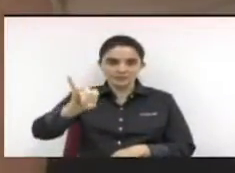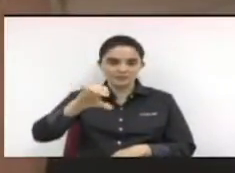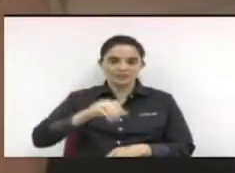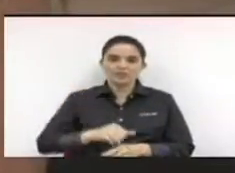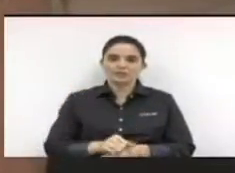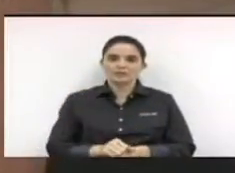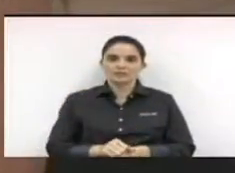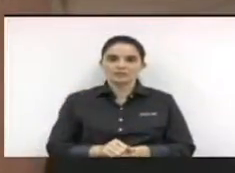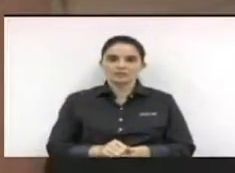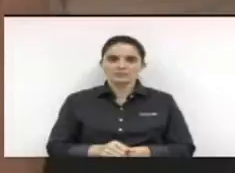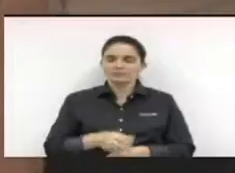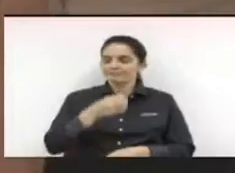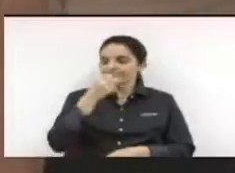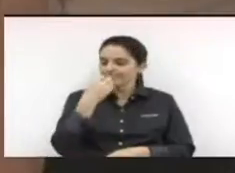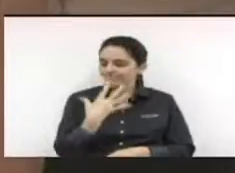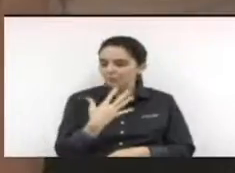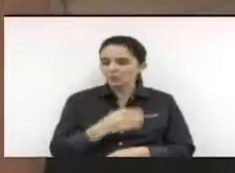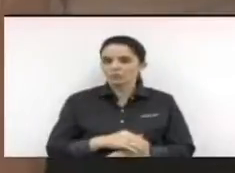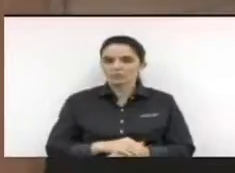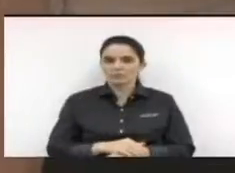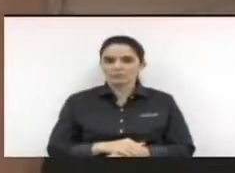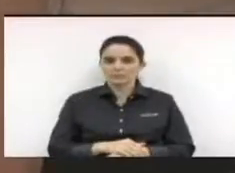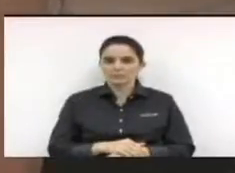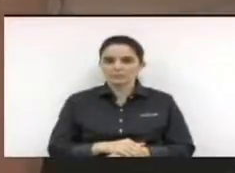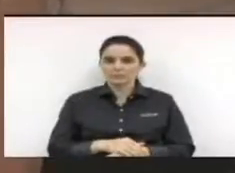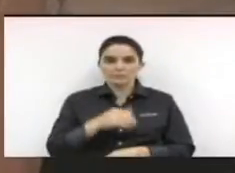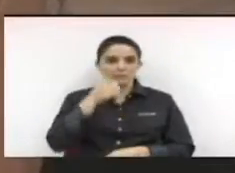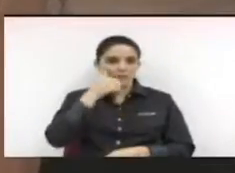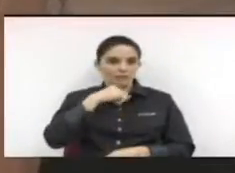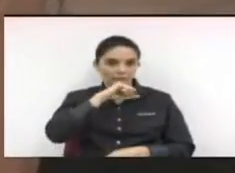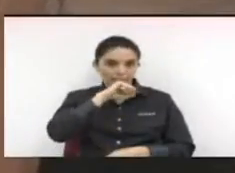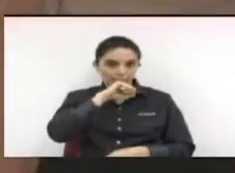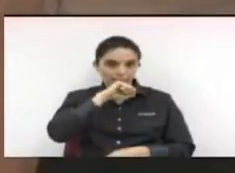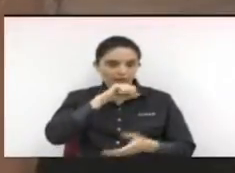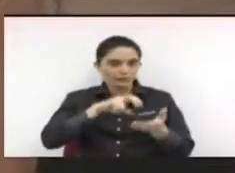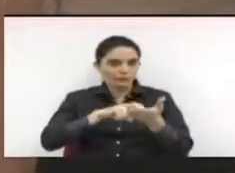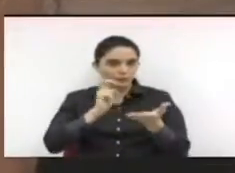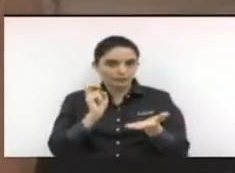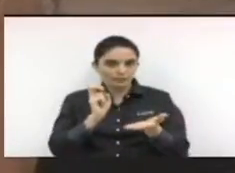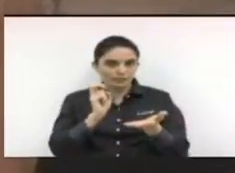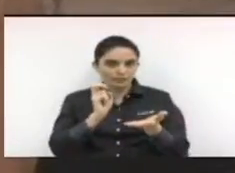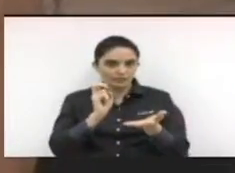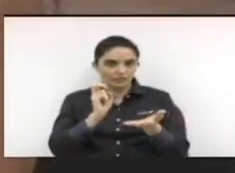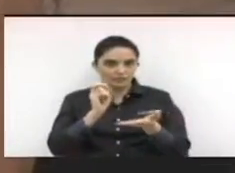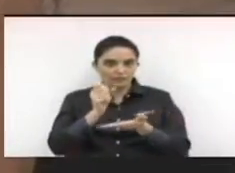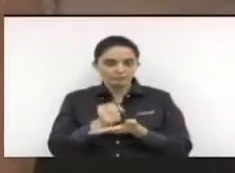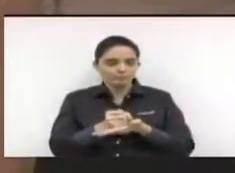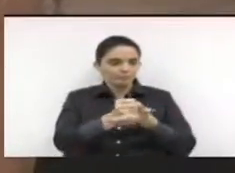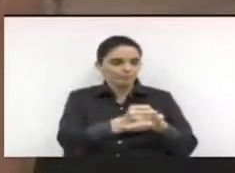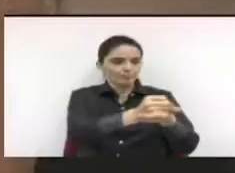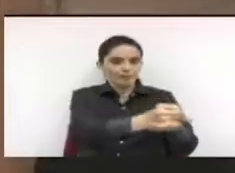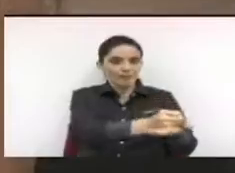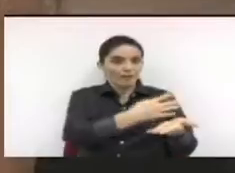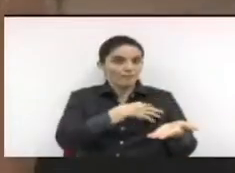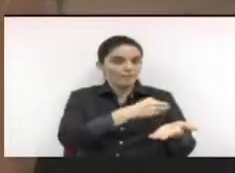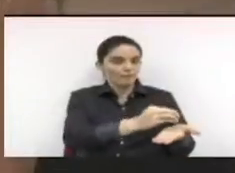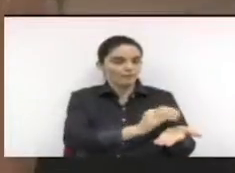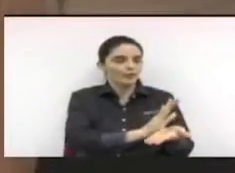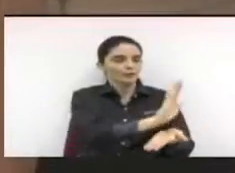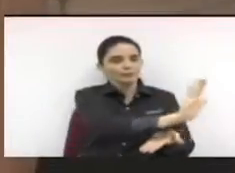mães, elas deixam as crianças de manhã e vão trabalhar com tranquilidade, com paz,